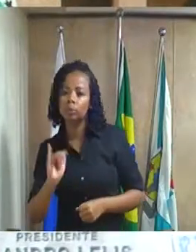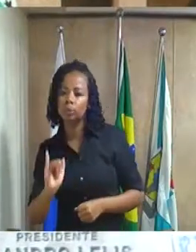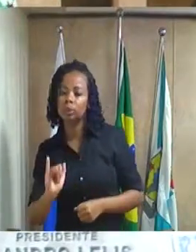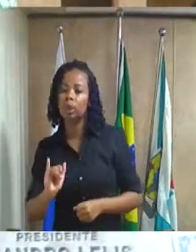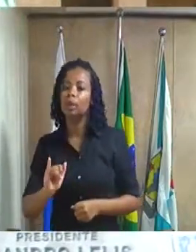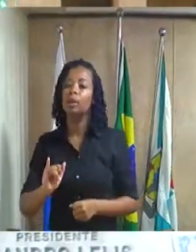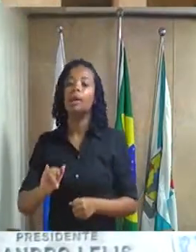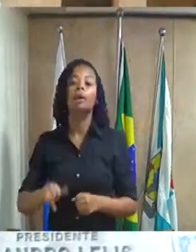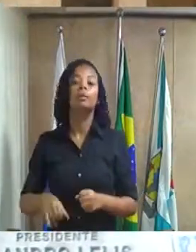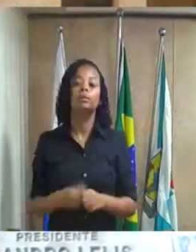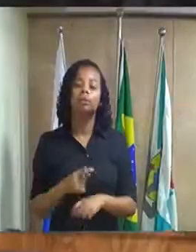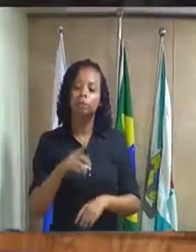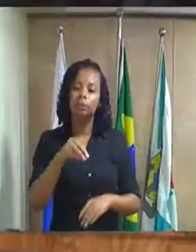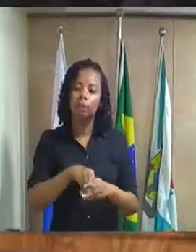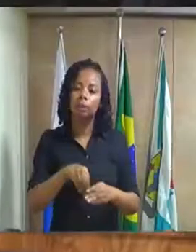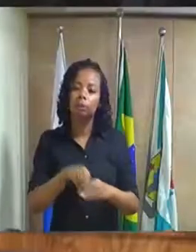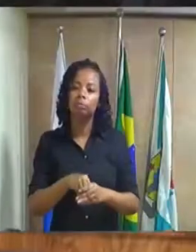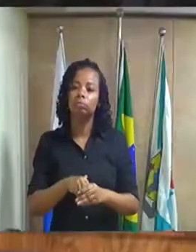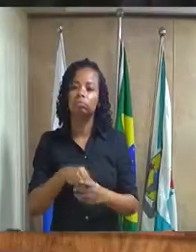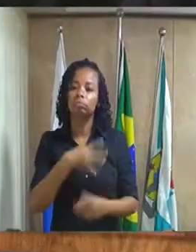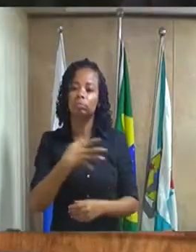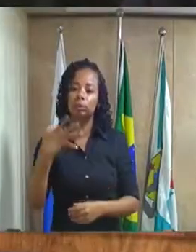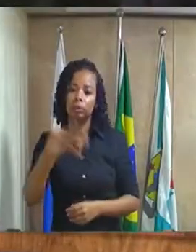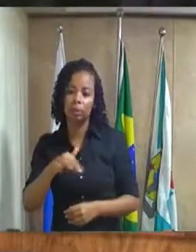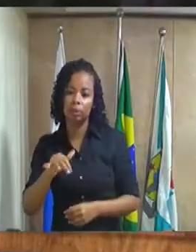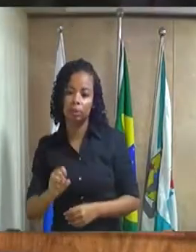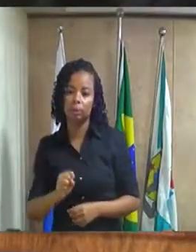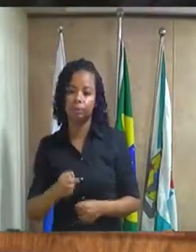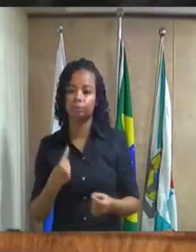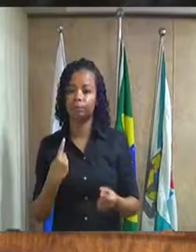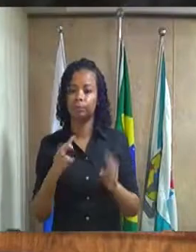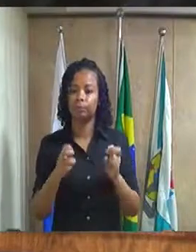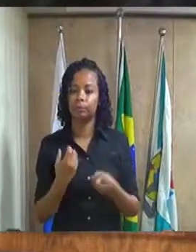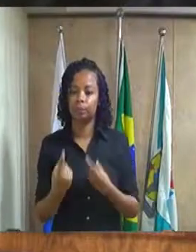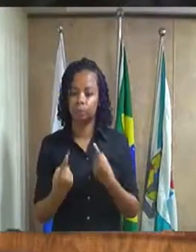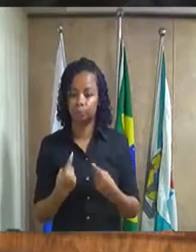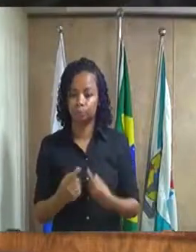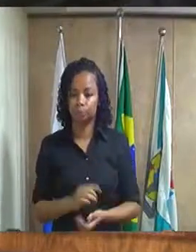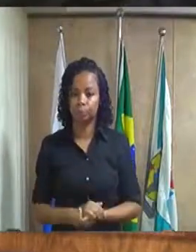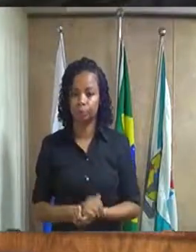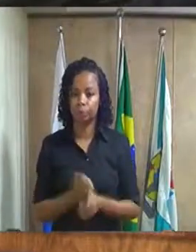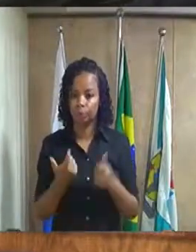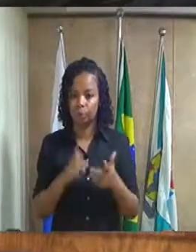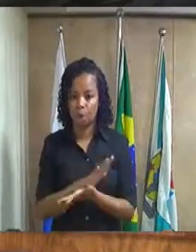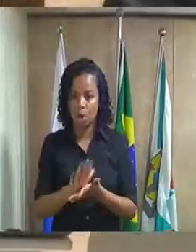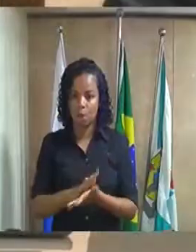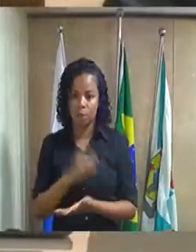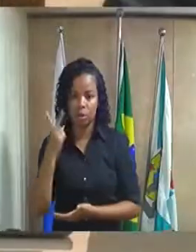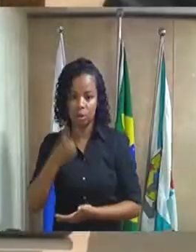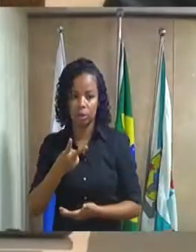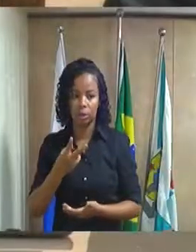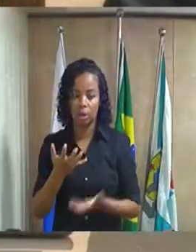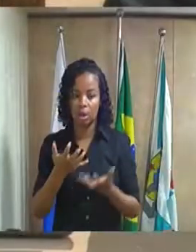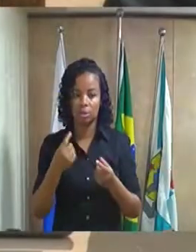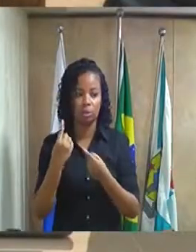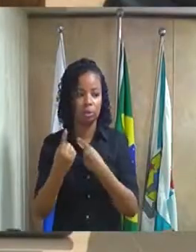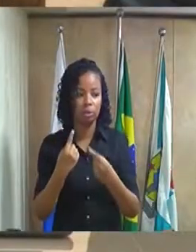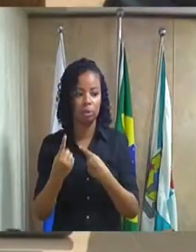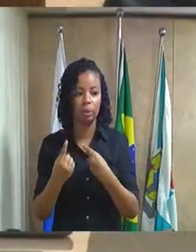de Caxias a matéria encontra-se em discussão não havendo quem queira discutir a matéria